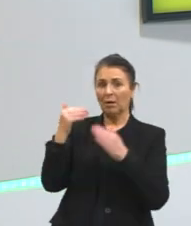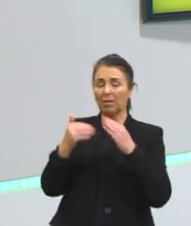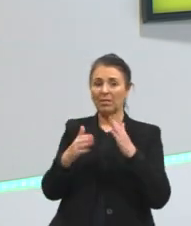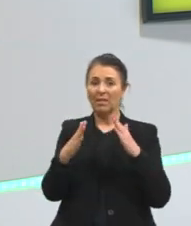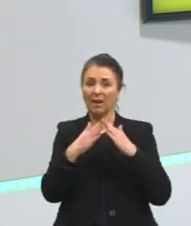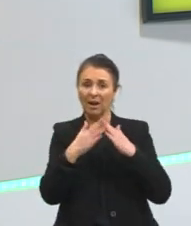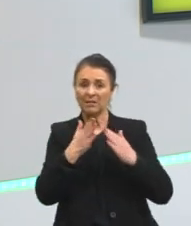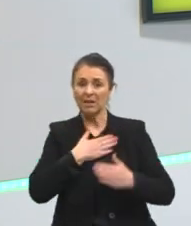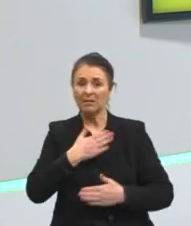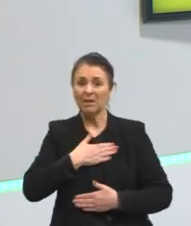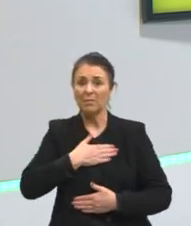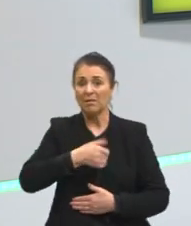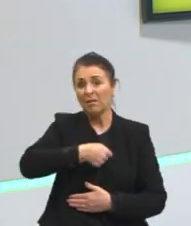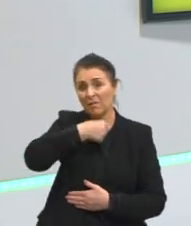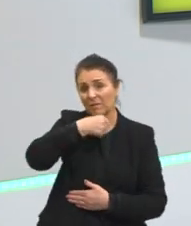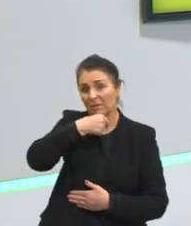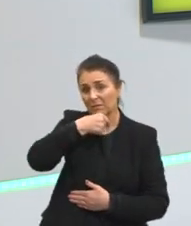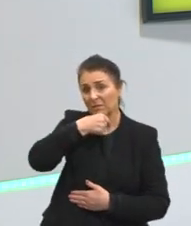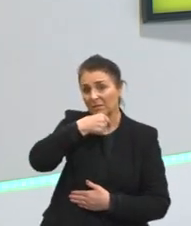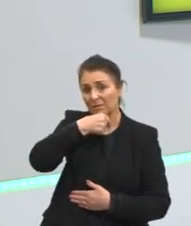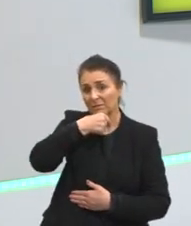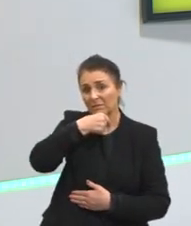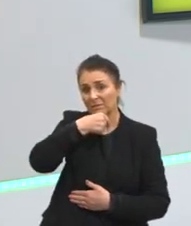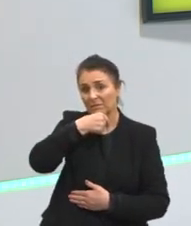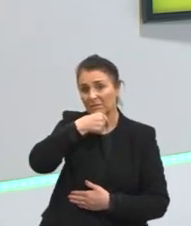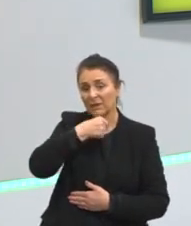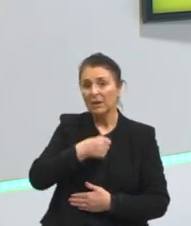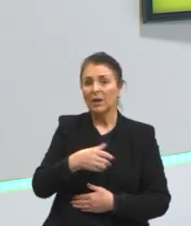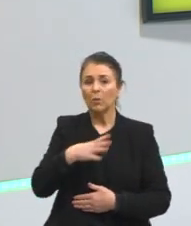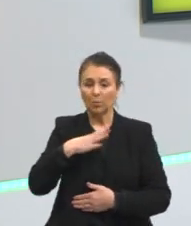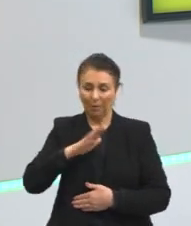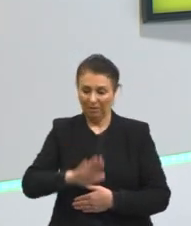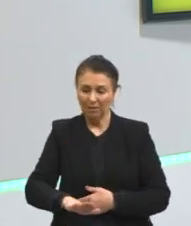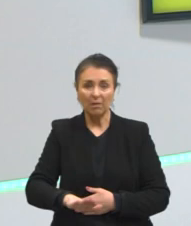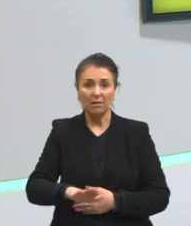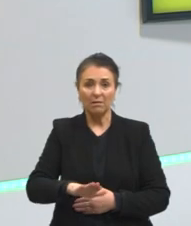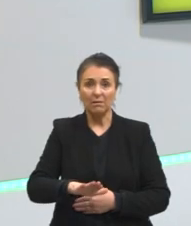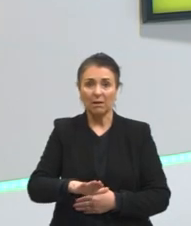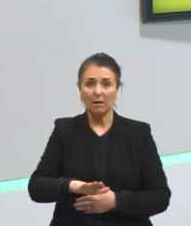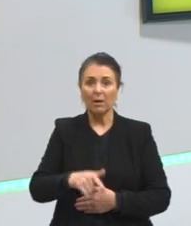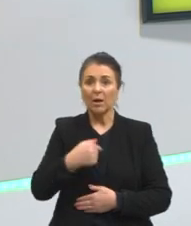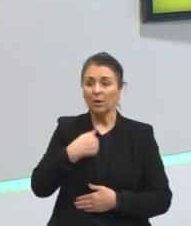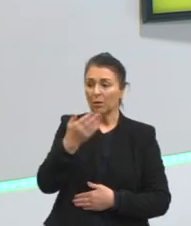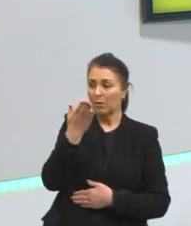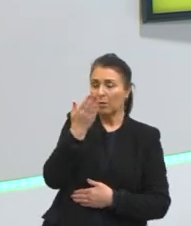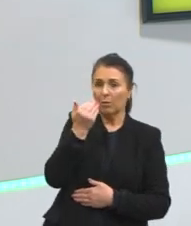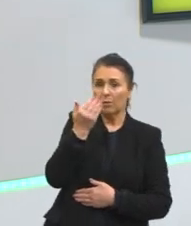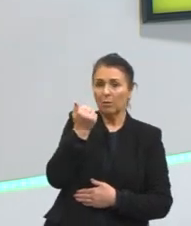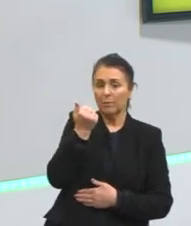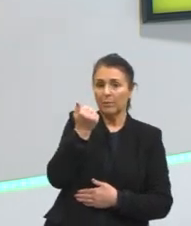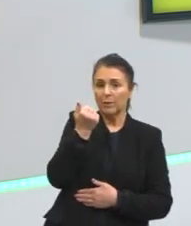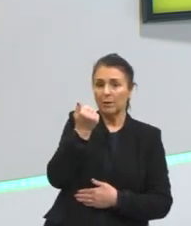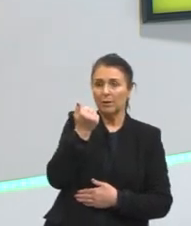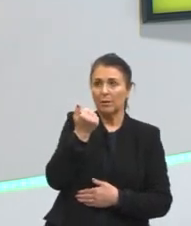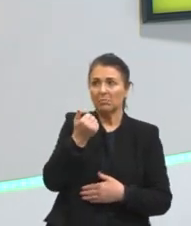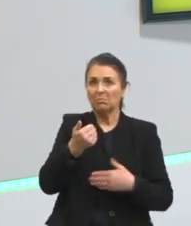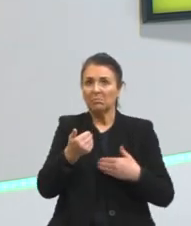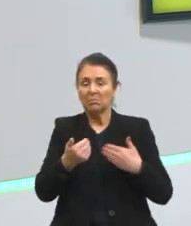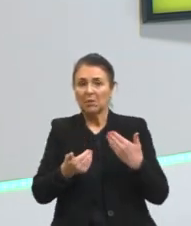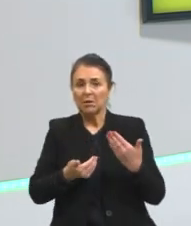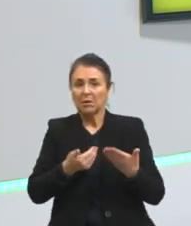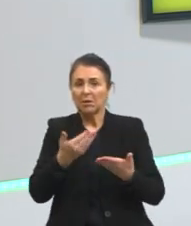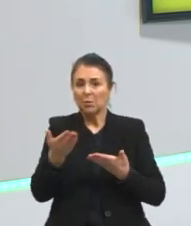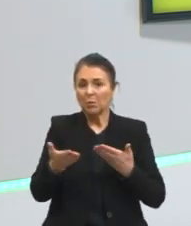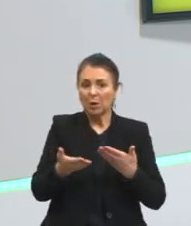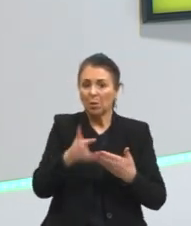eu comia todos os dias na casa da minha avó quando era pequena eu comia quando chegou meu